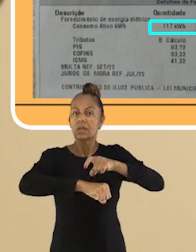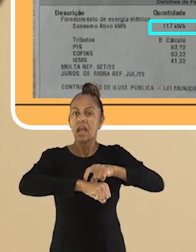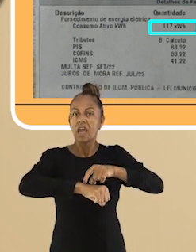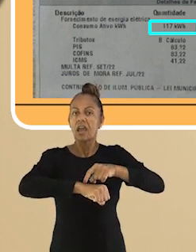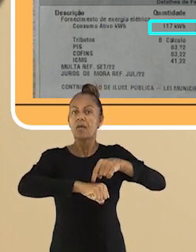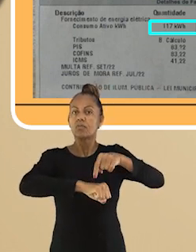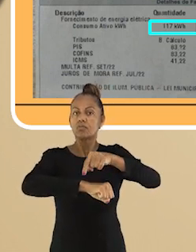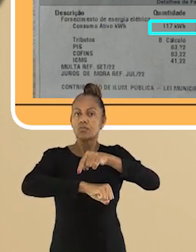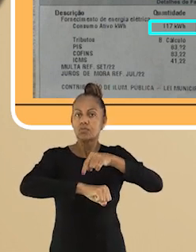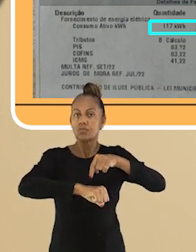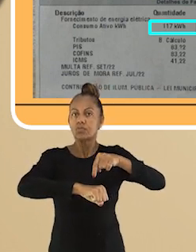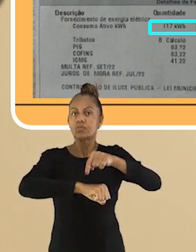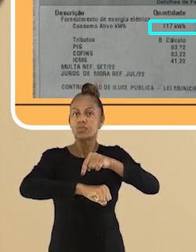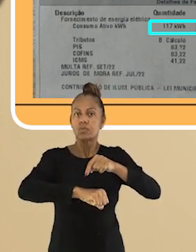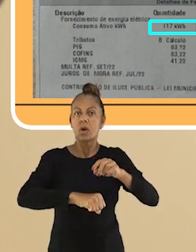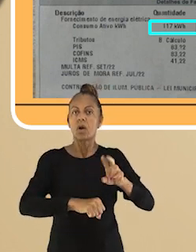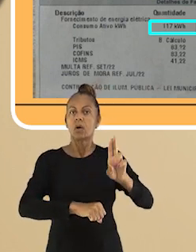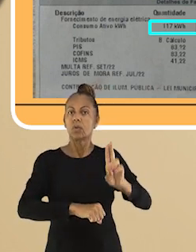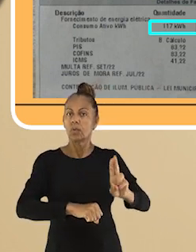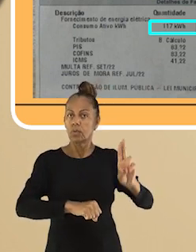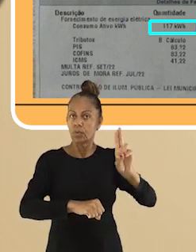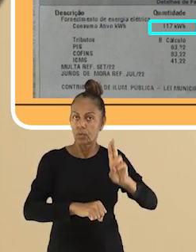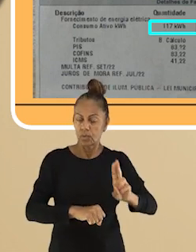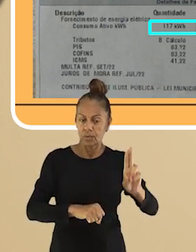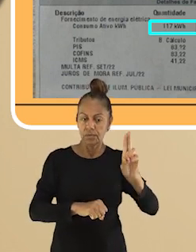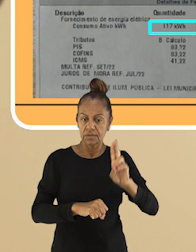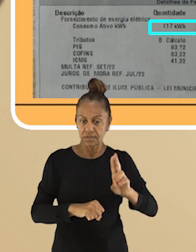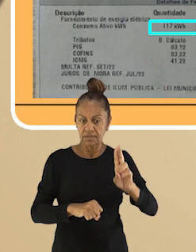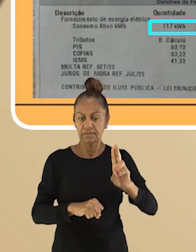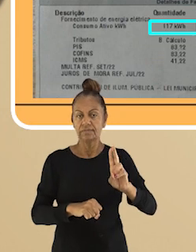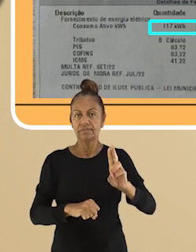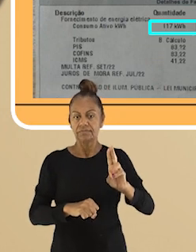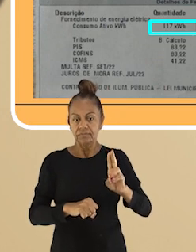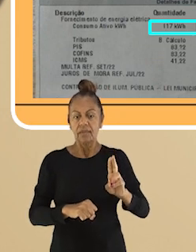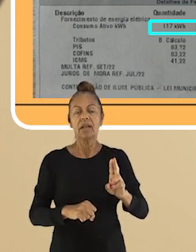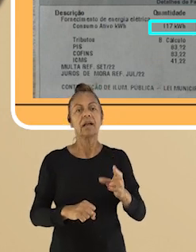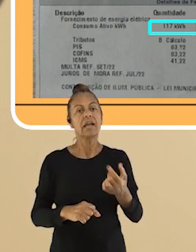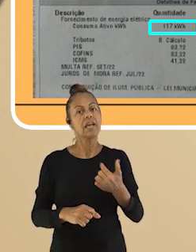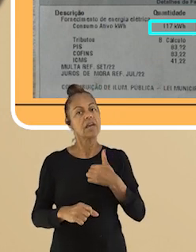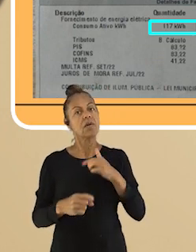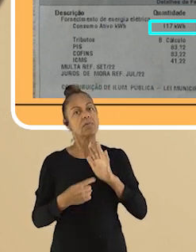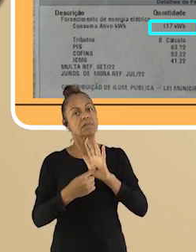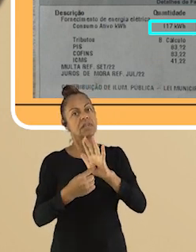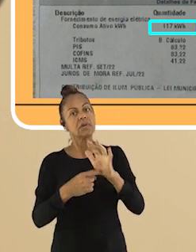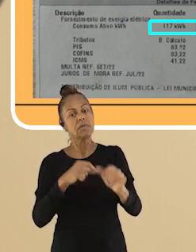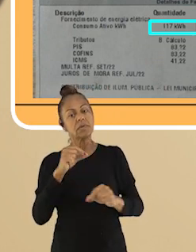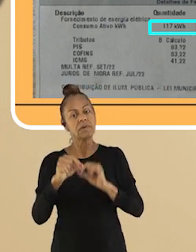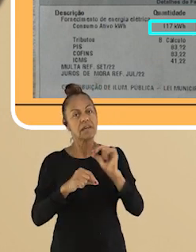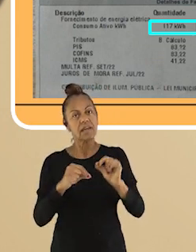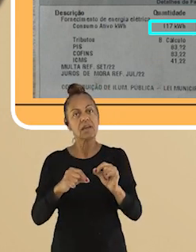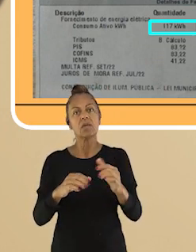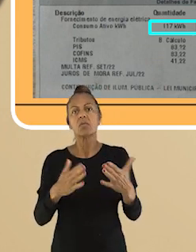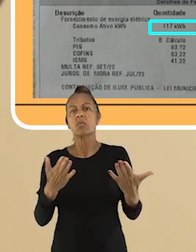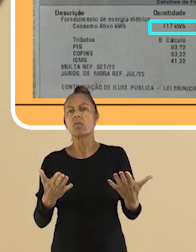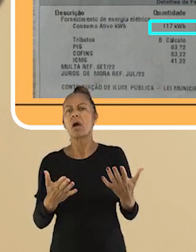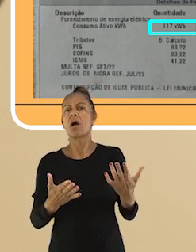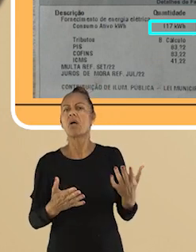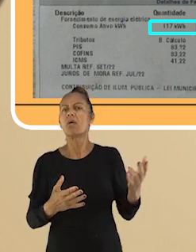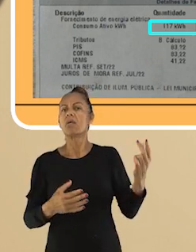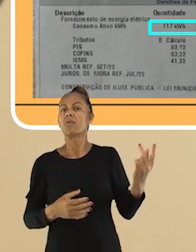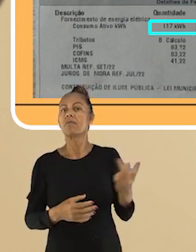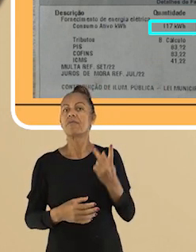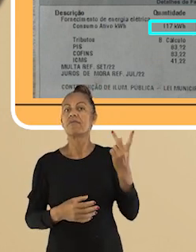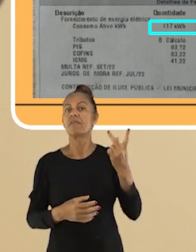determinado período de funcionamento, e significa quilowatts hora. Eu destaquei aqui o consumo